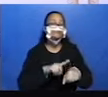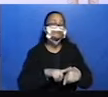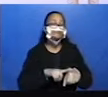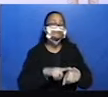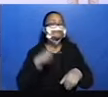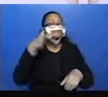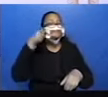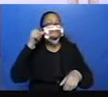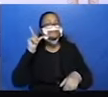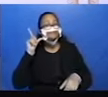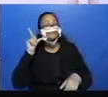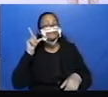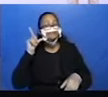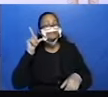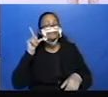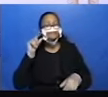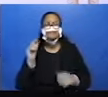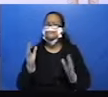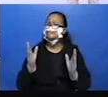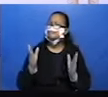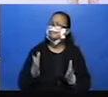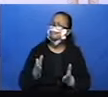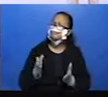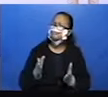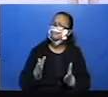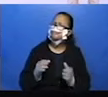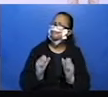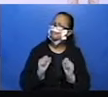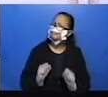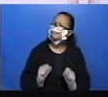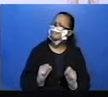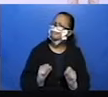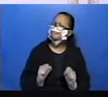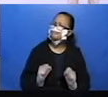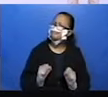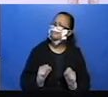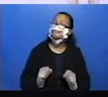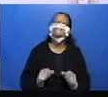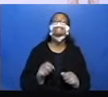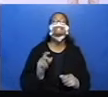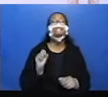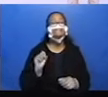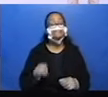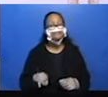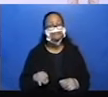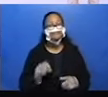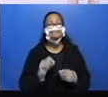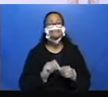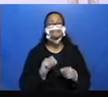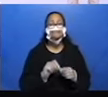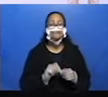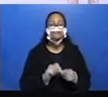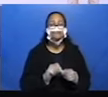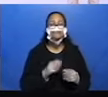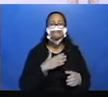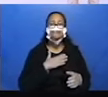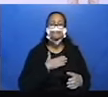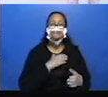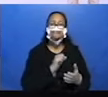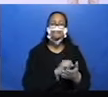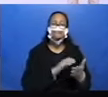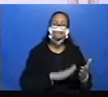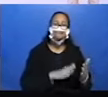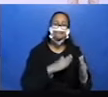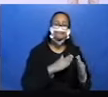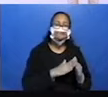Ô, professora, e se eu quiser colocar hoje? Pode. E se eu quiser colocar fiz minha tarefa, sei